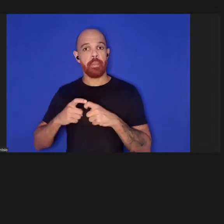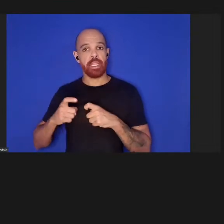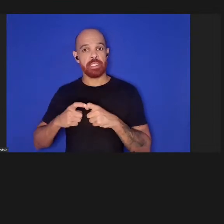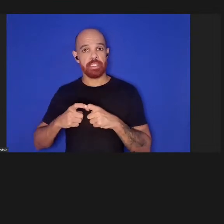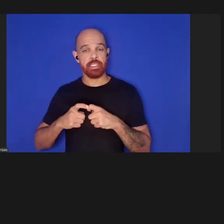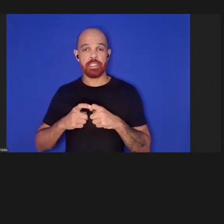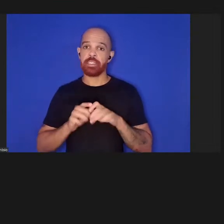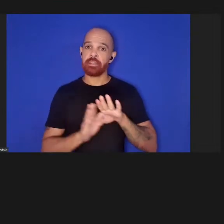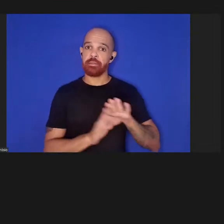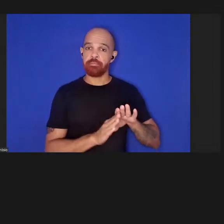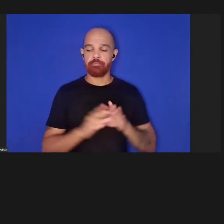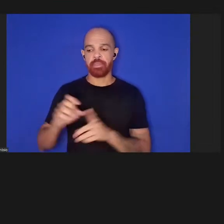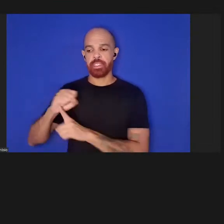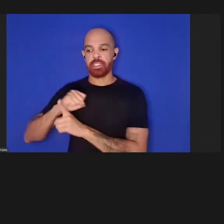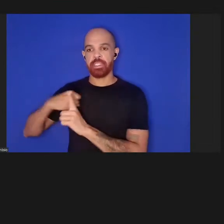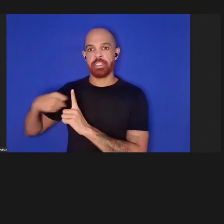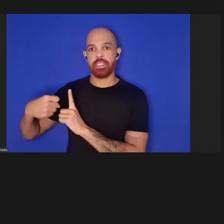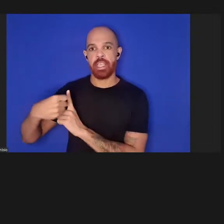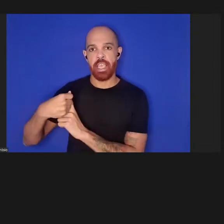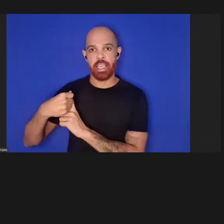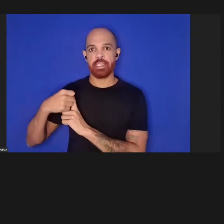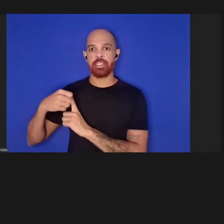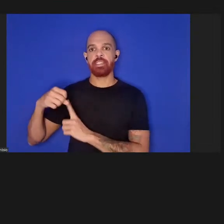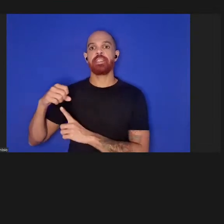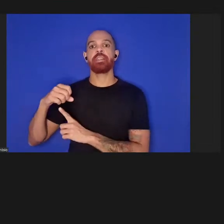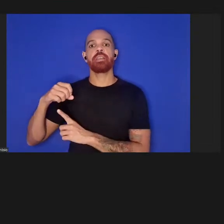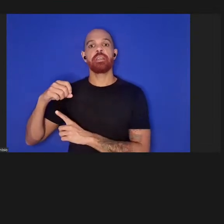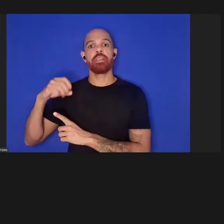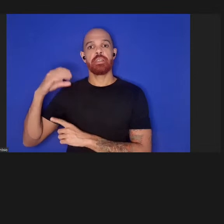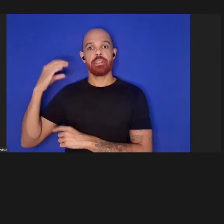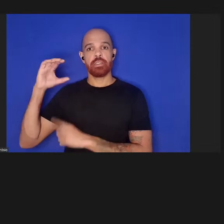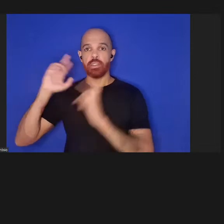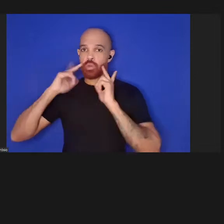sociais e as ciências humanas por outro lado.